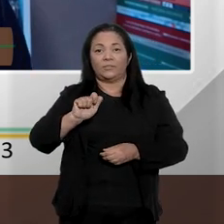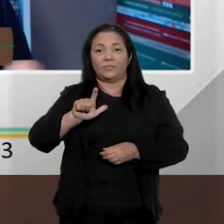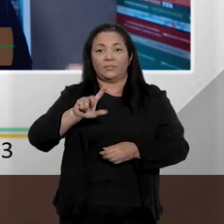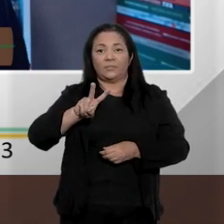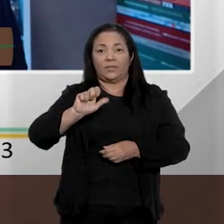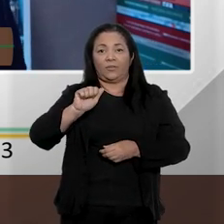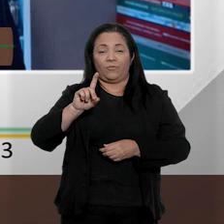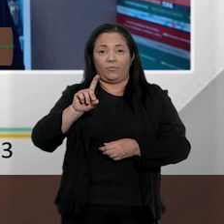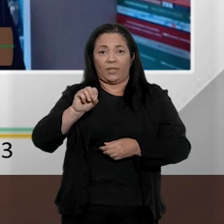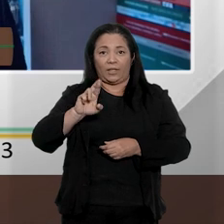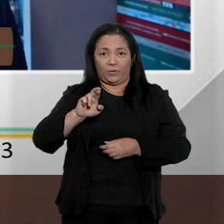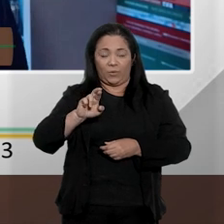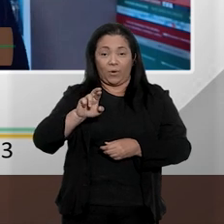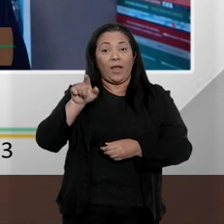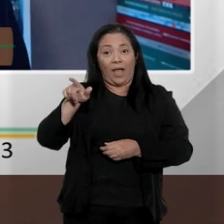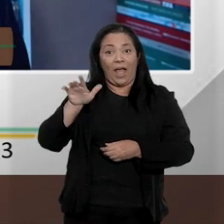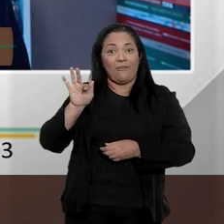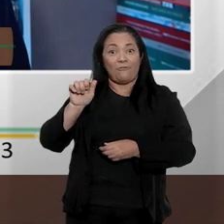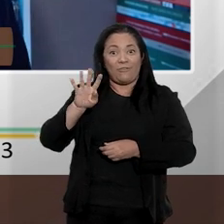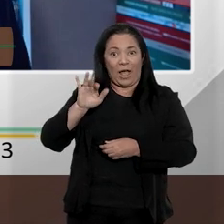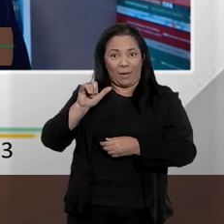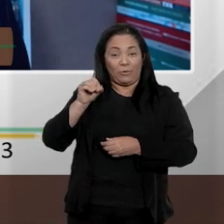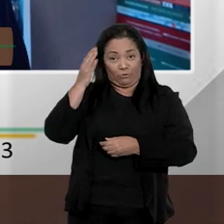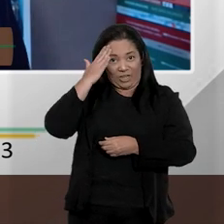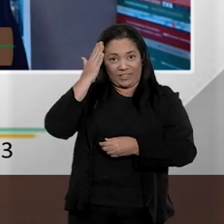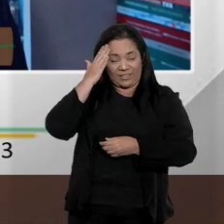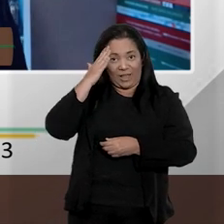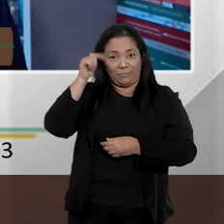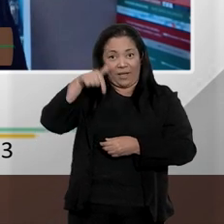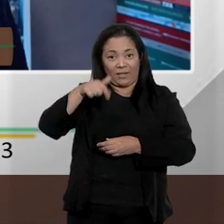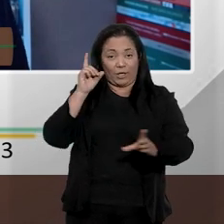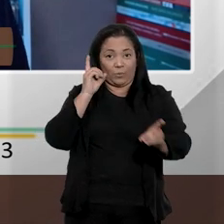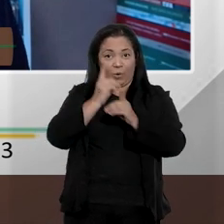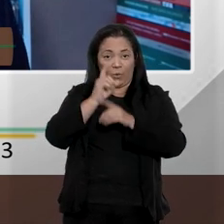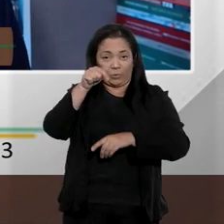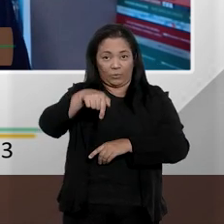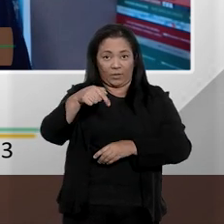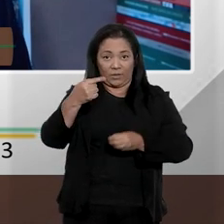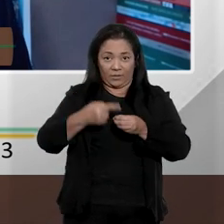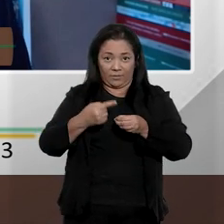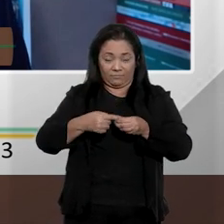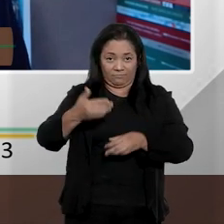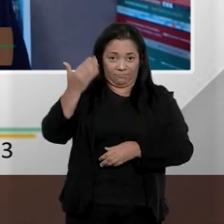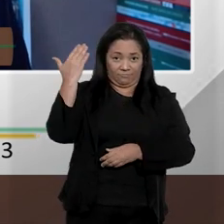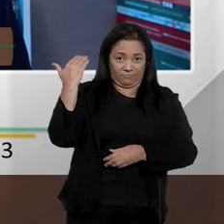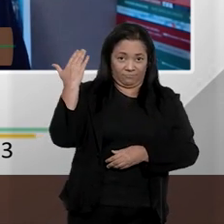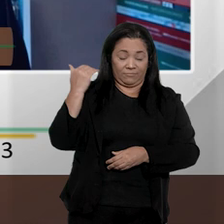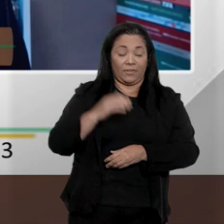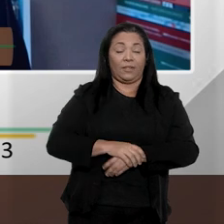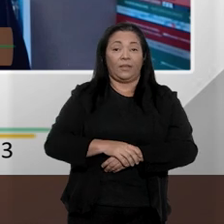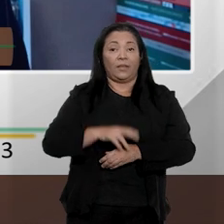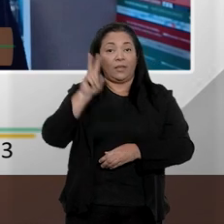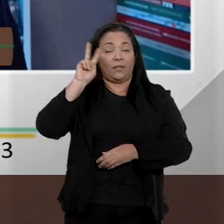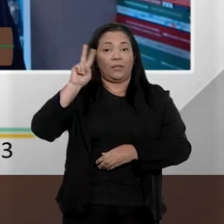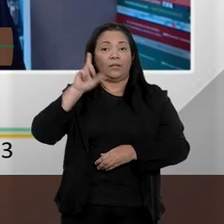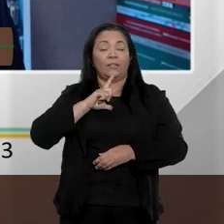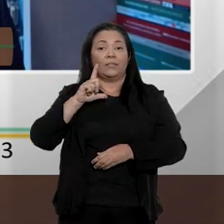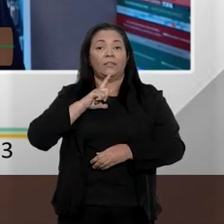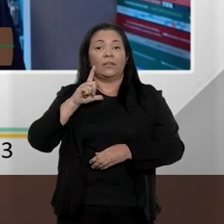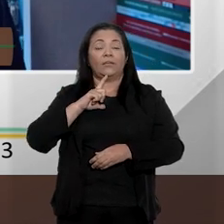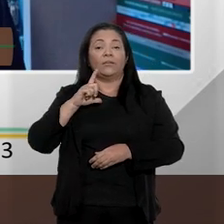o Fábio já nos territorializou aqui neste encontro, aqui em Salvador, recentemente, nós tivemos a